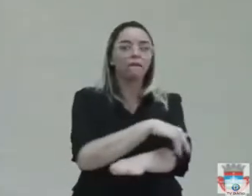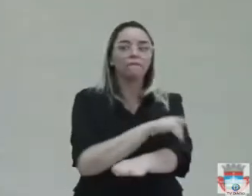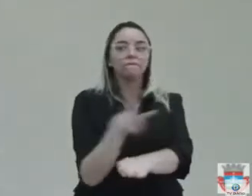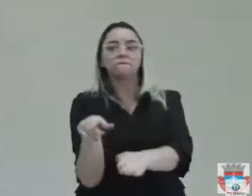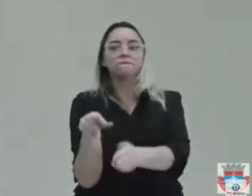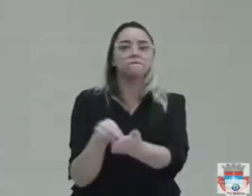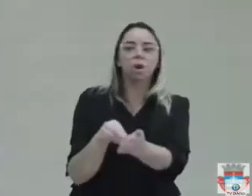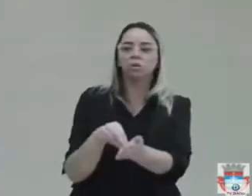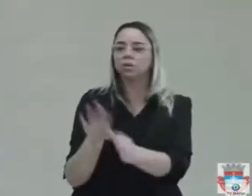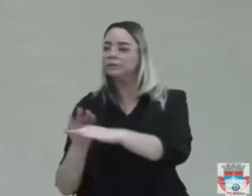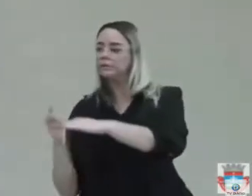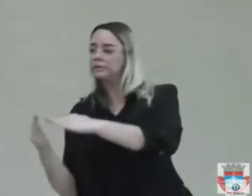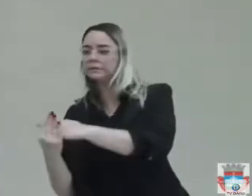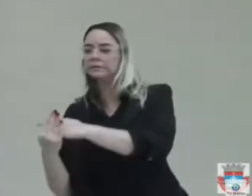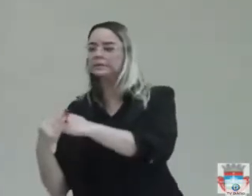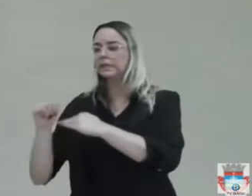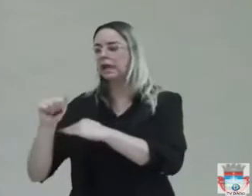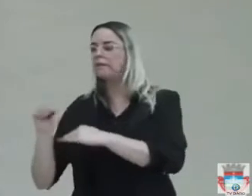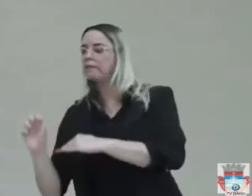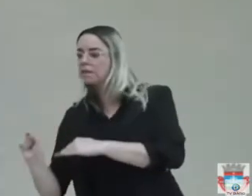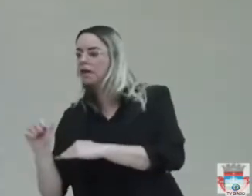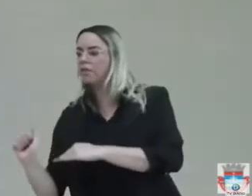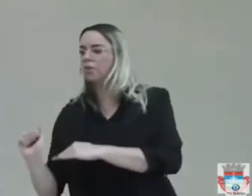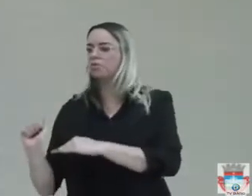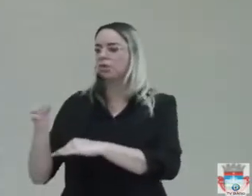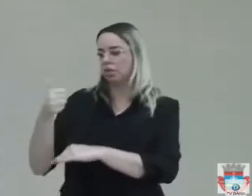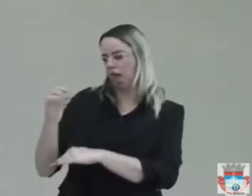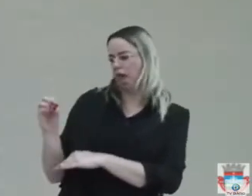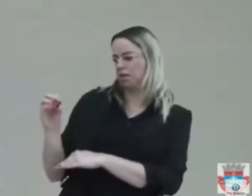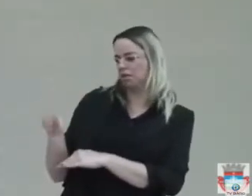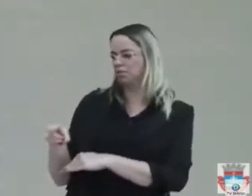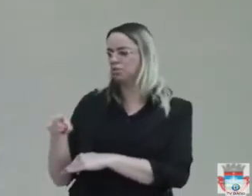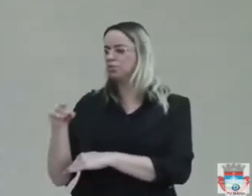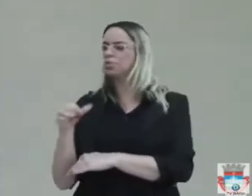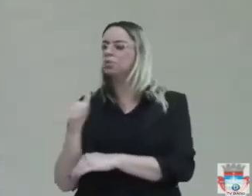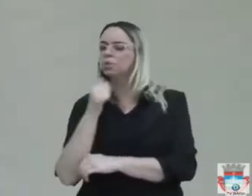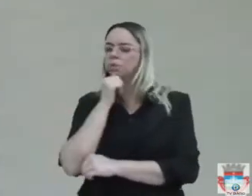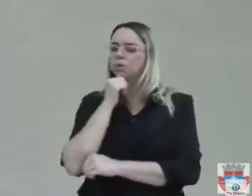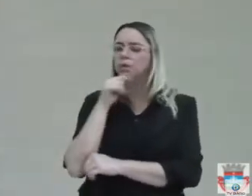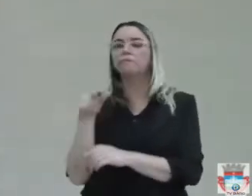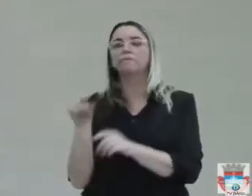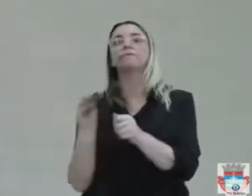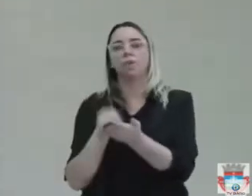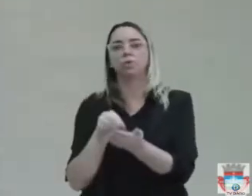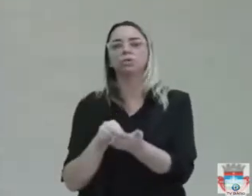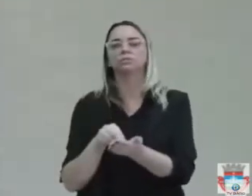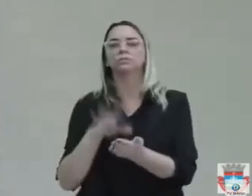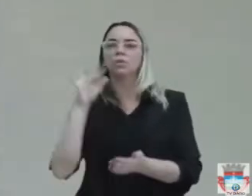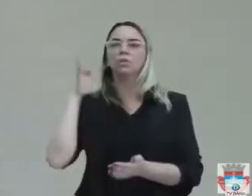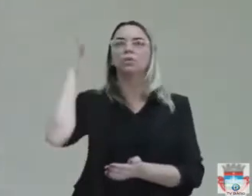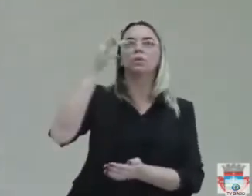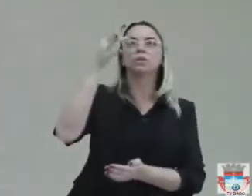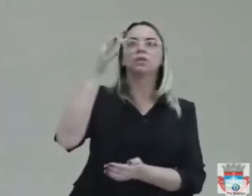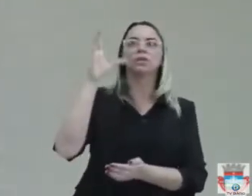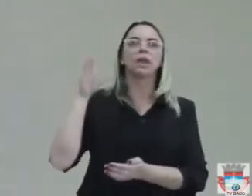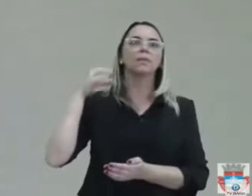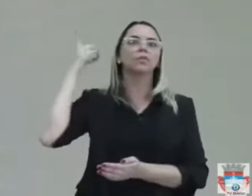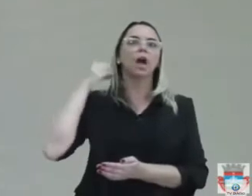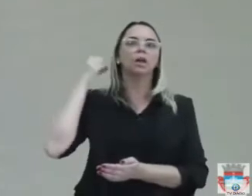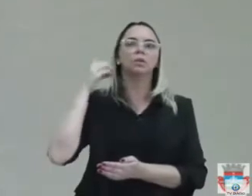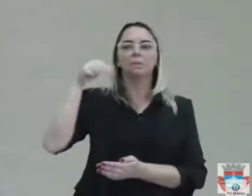e a Rua 8 do Santo Afonso, o recurso também para ser feito, através do nosso futuro deputado Mendonça Filho,